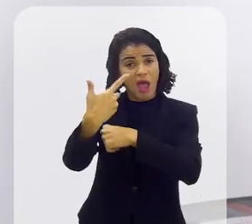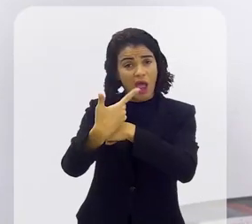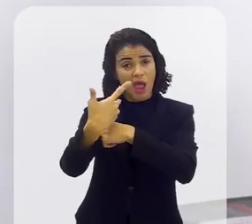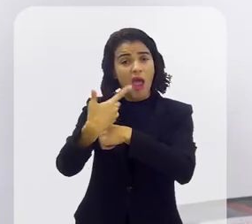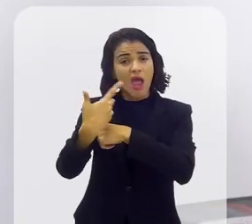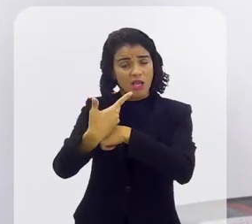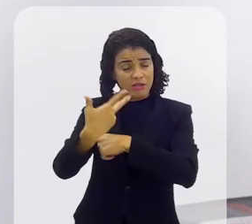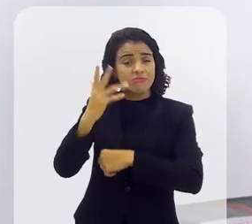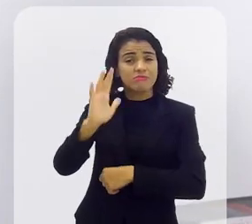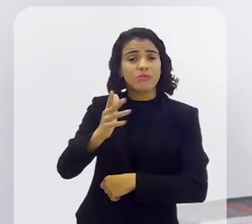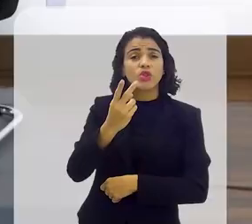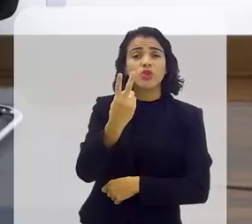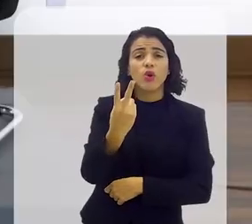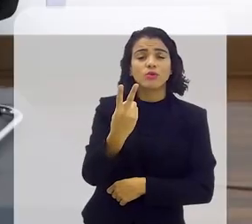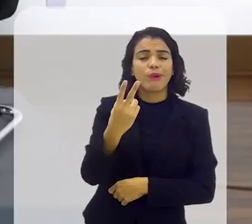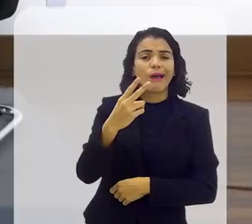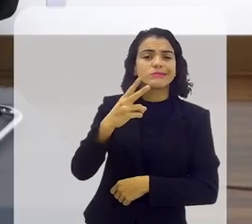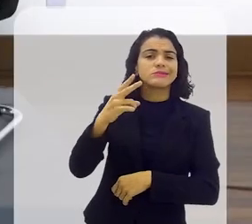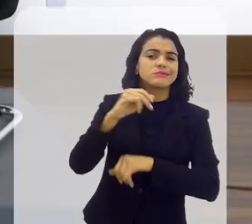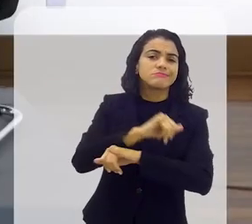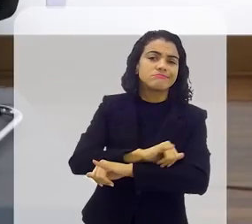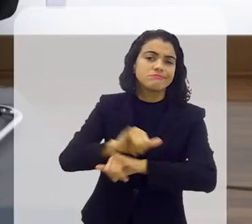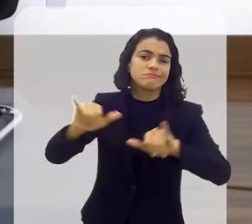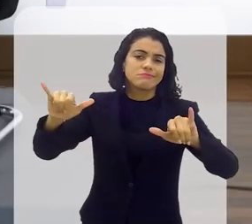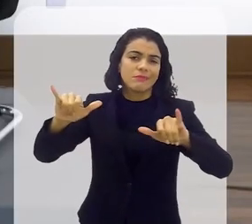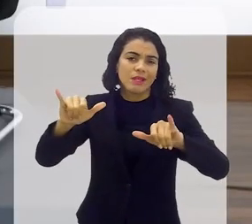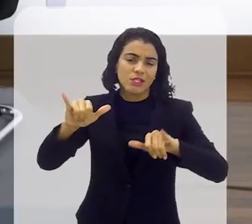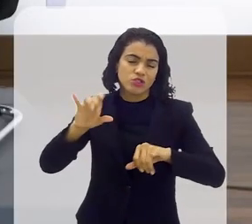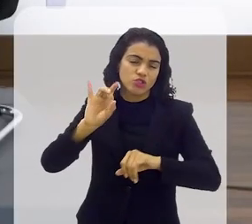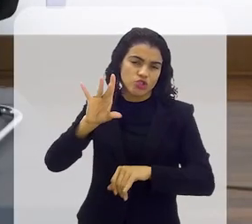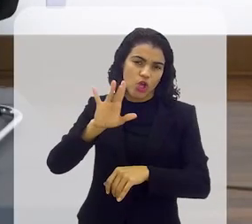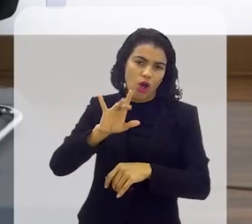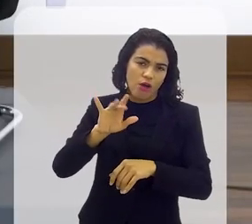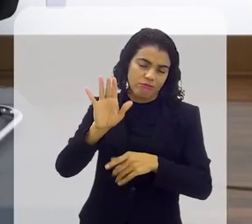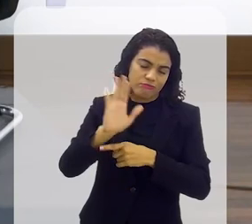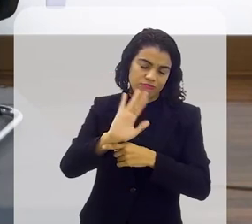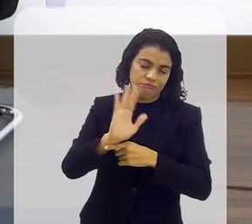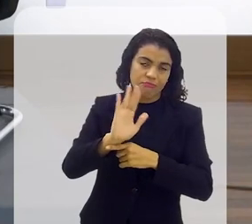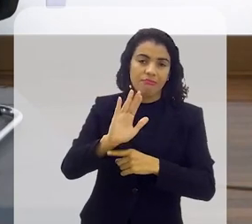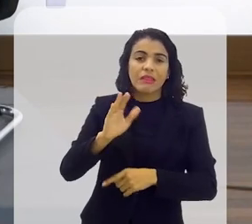o 2 que ia ser lançado agora mas que aí decidiram lançar em janeiro